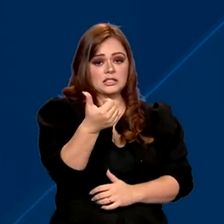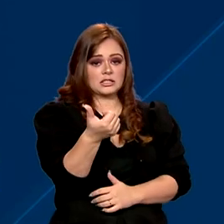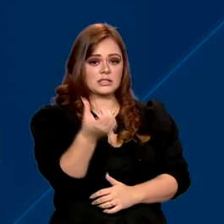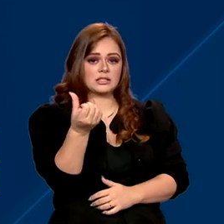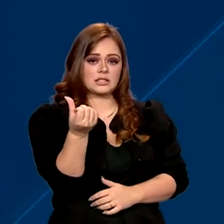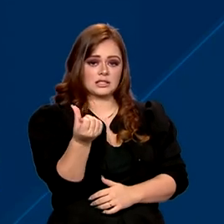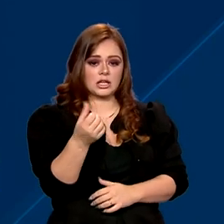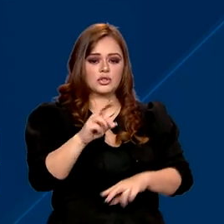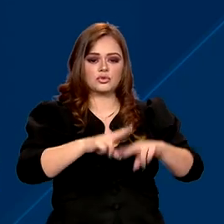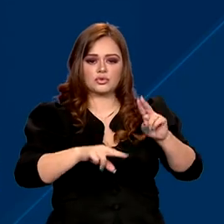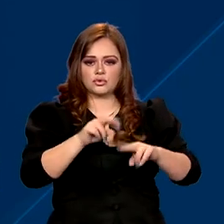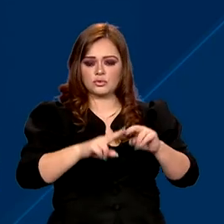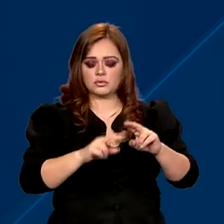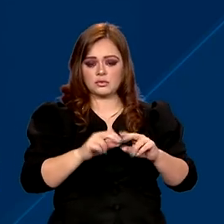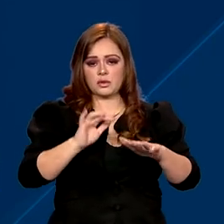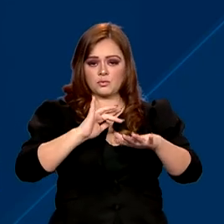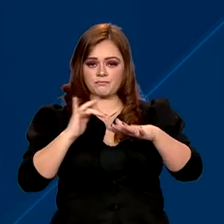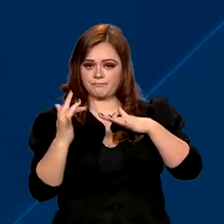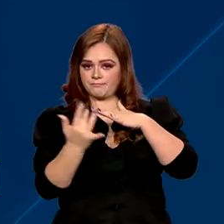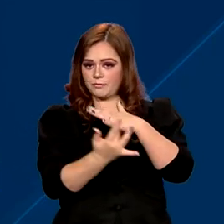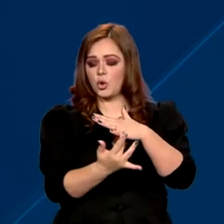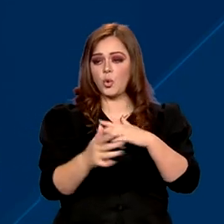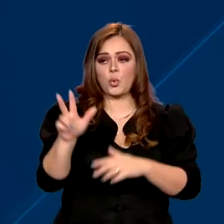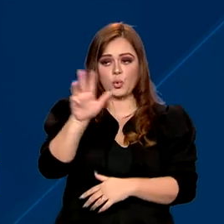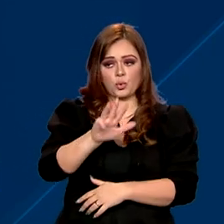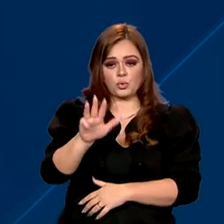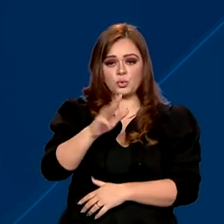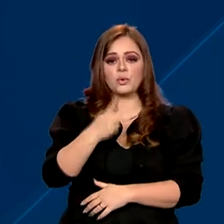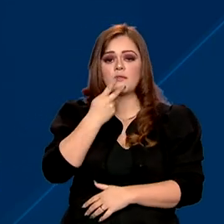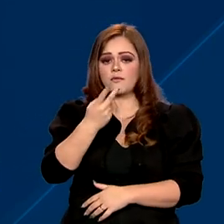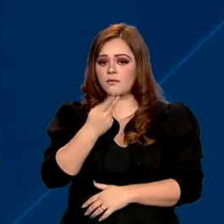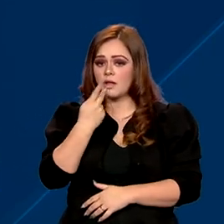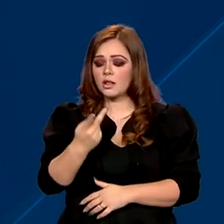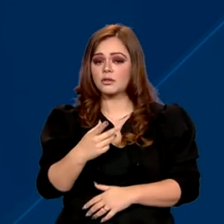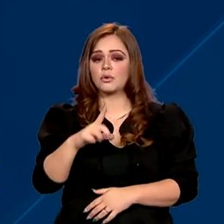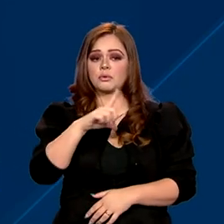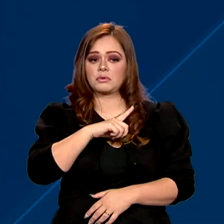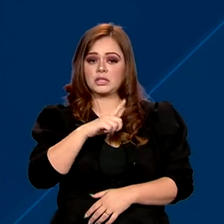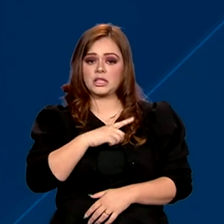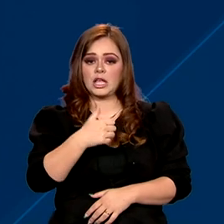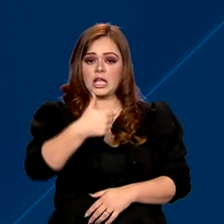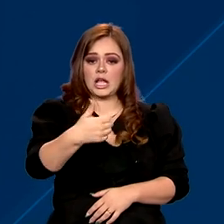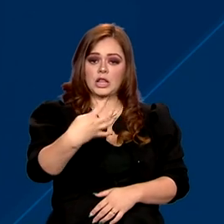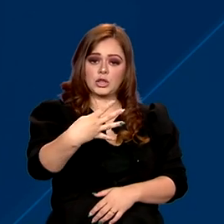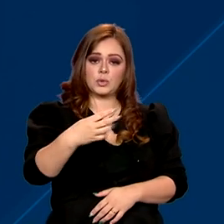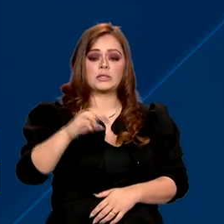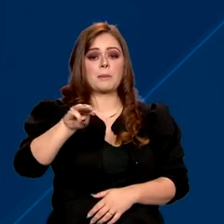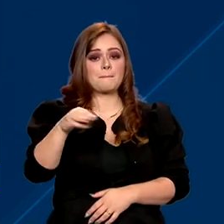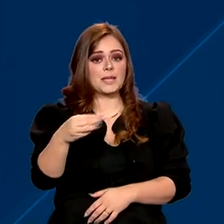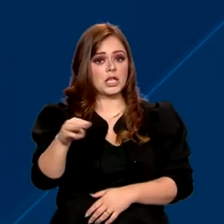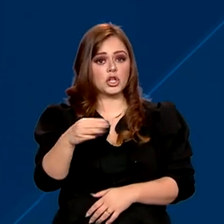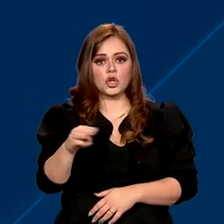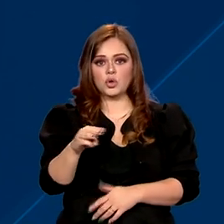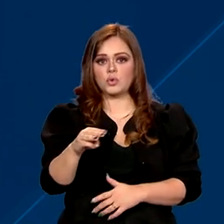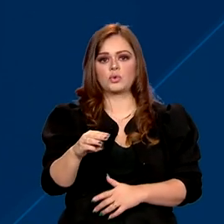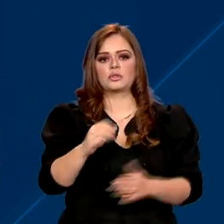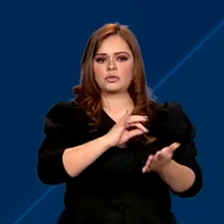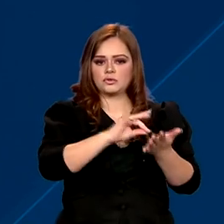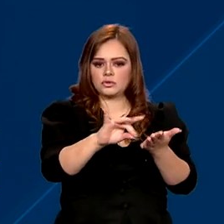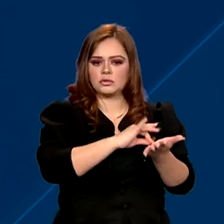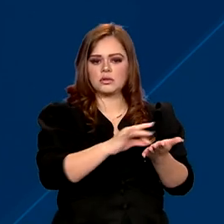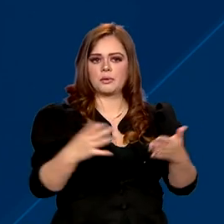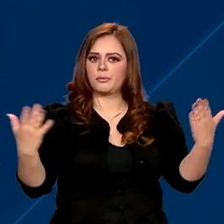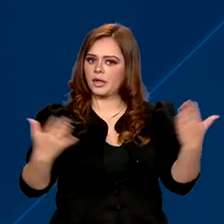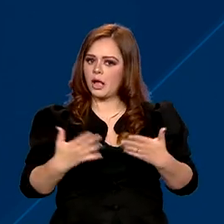Pelas redes sociais, Lula lembrou que o exame já chegou a ter 14 milhões de inscritos e que agora é hora de